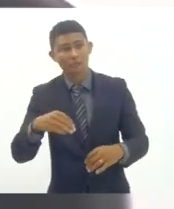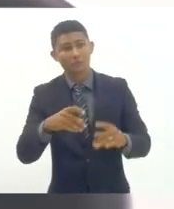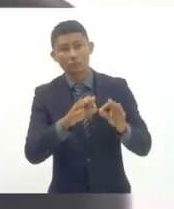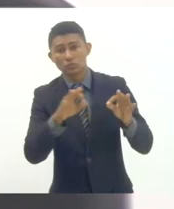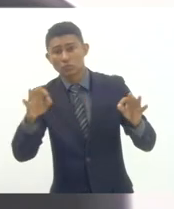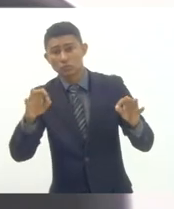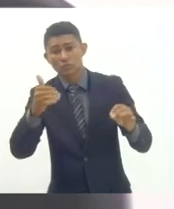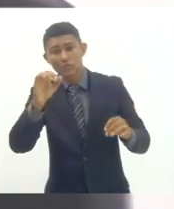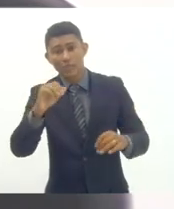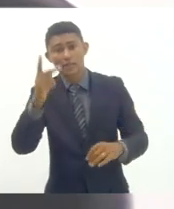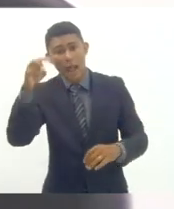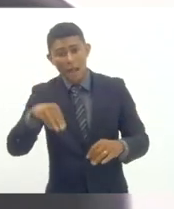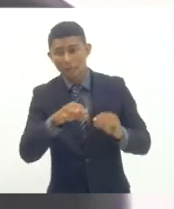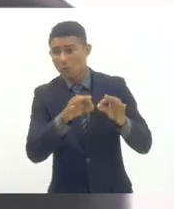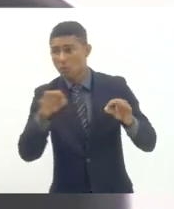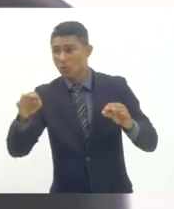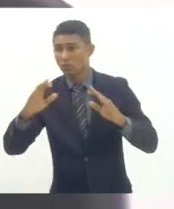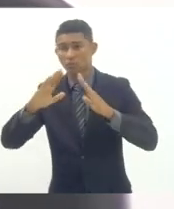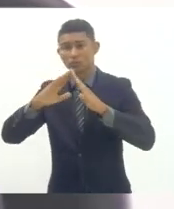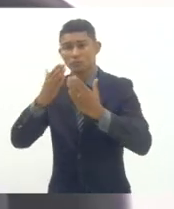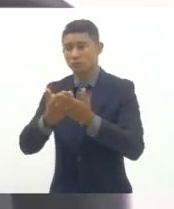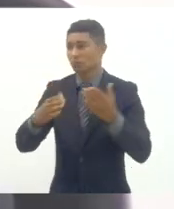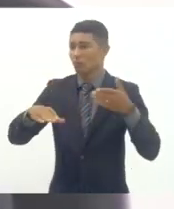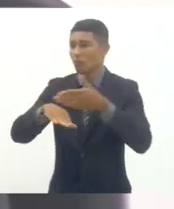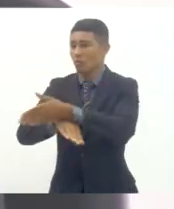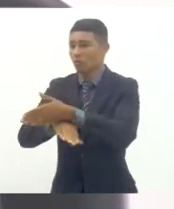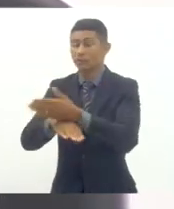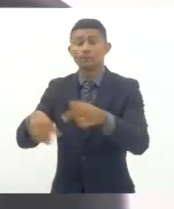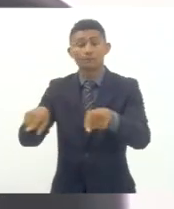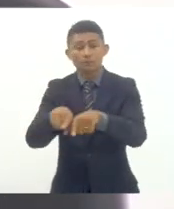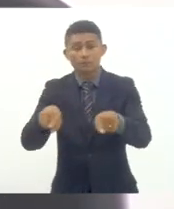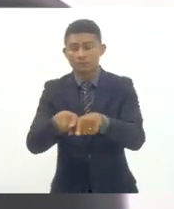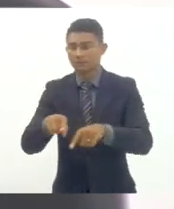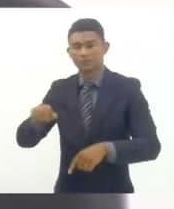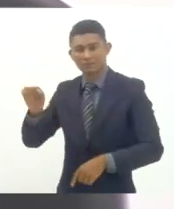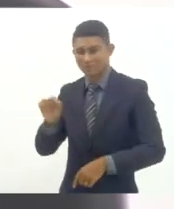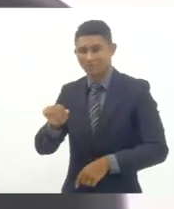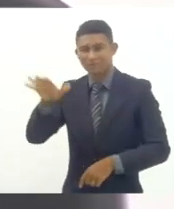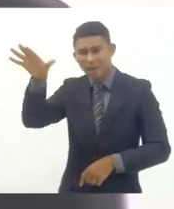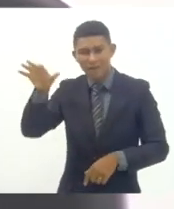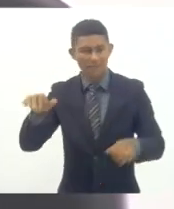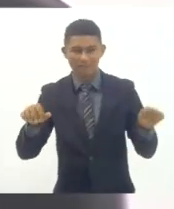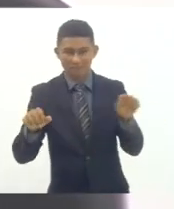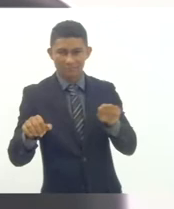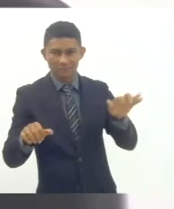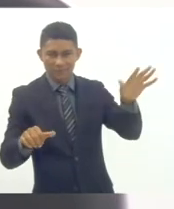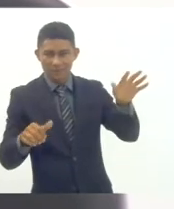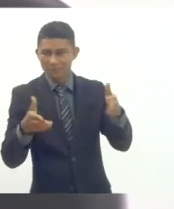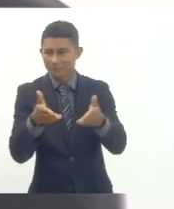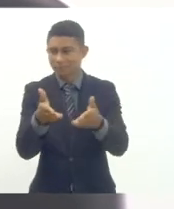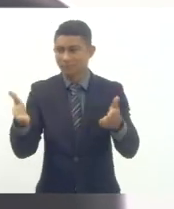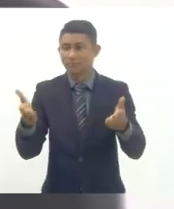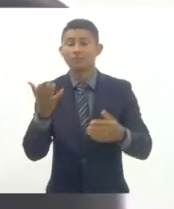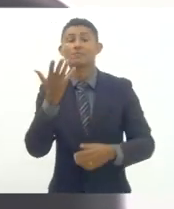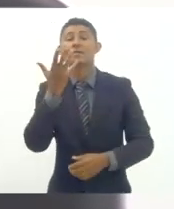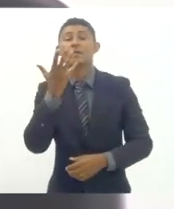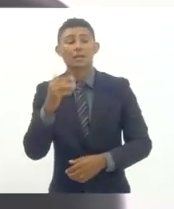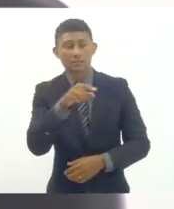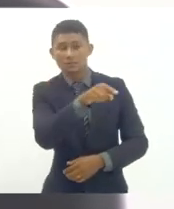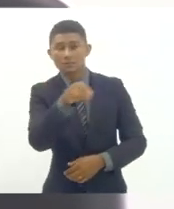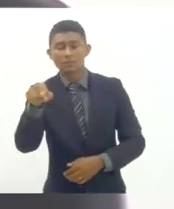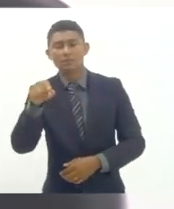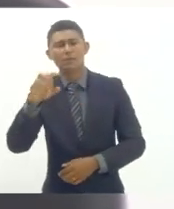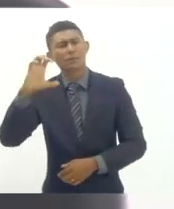nossas favelas nos nossos guetos becos, vielas quebradas comunidades as crianças aprendem não só